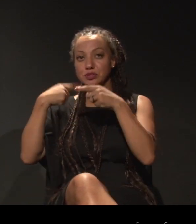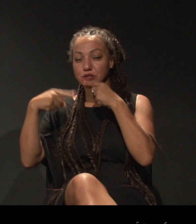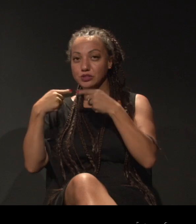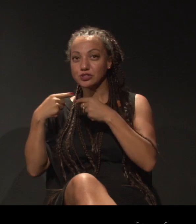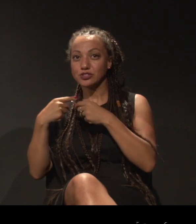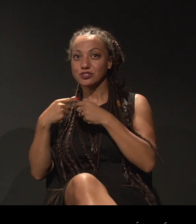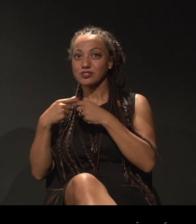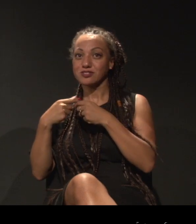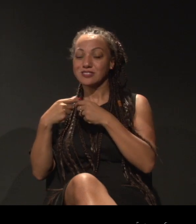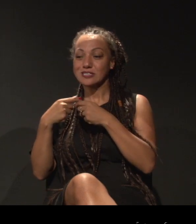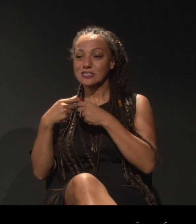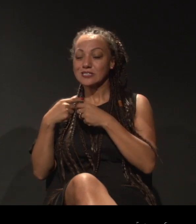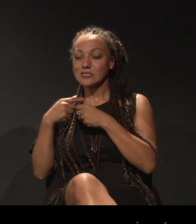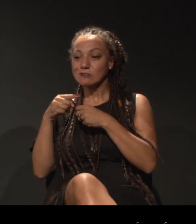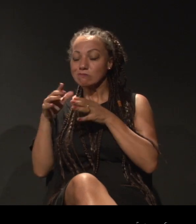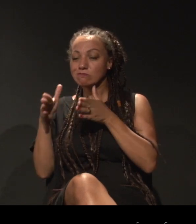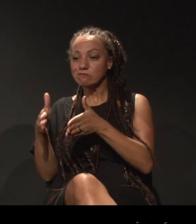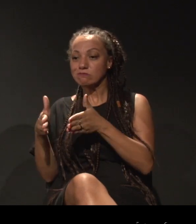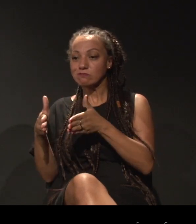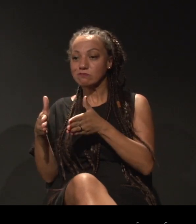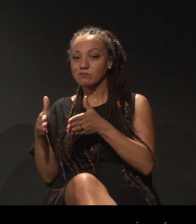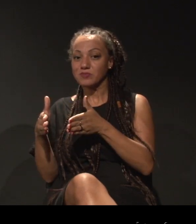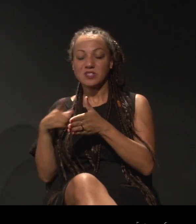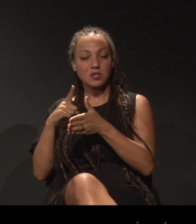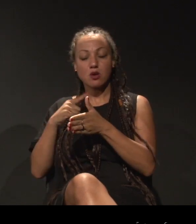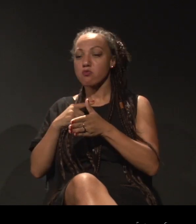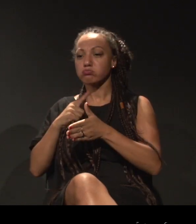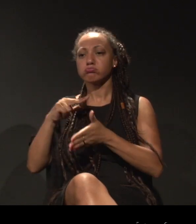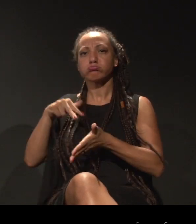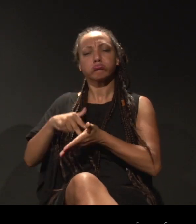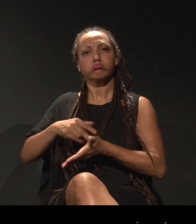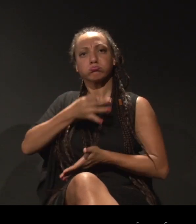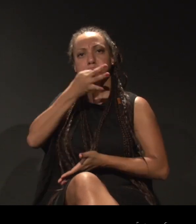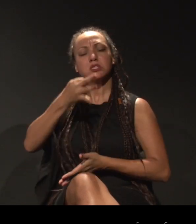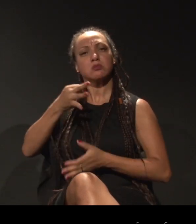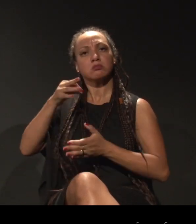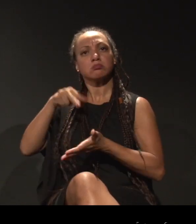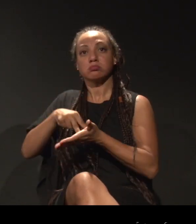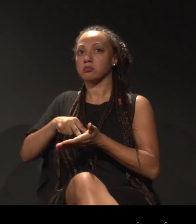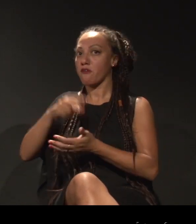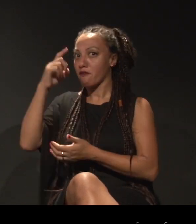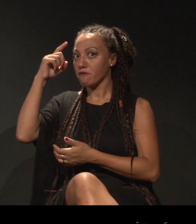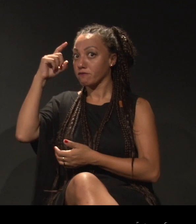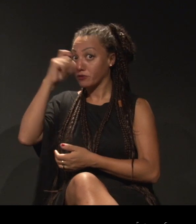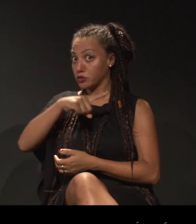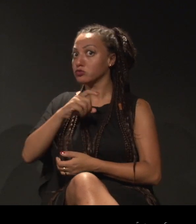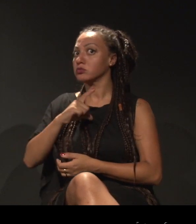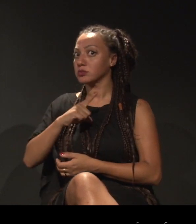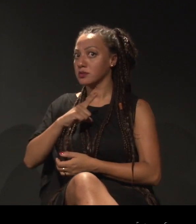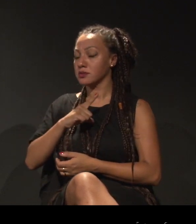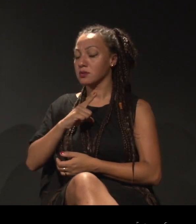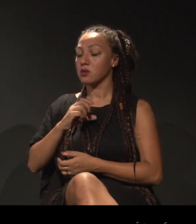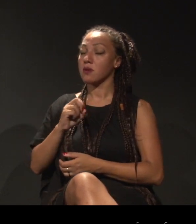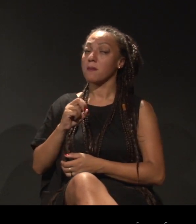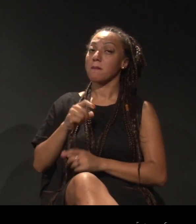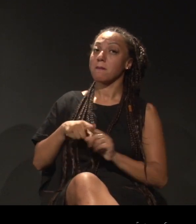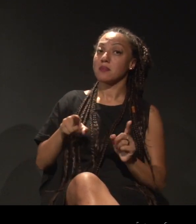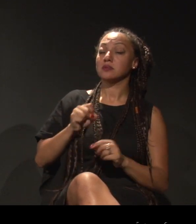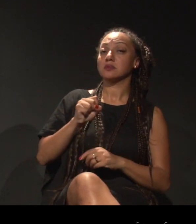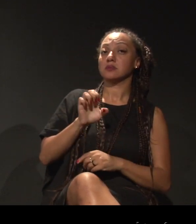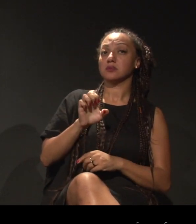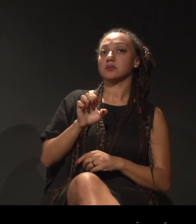abrir mão e passar por cima de tudo, porque não é fácil. Porém, se nós não